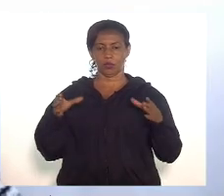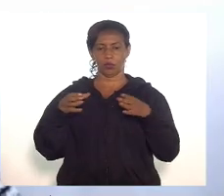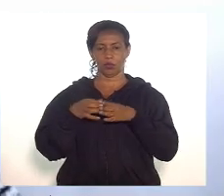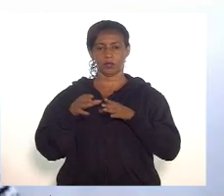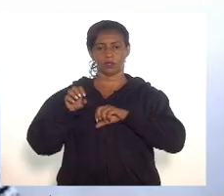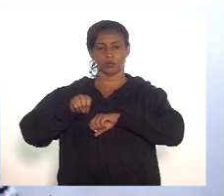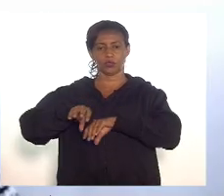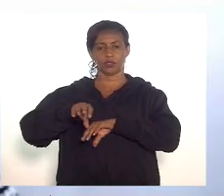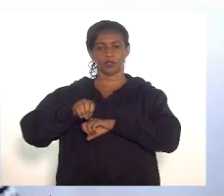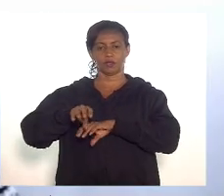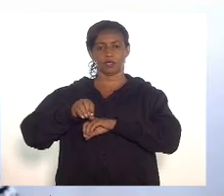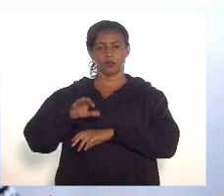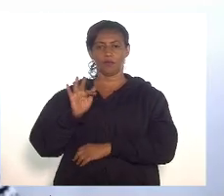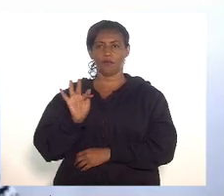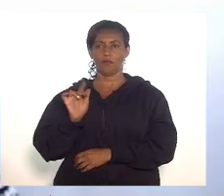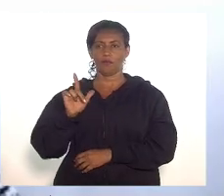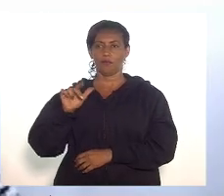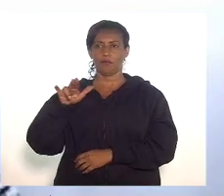Serafim.